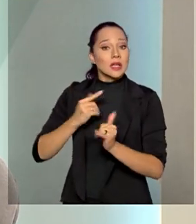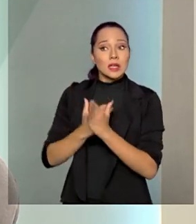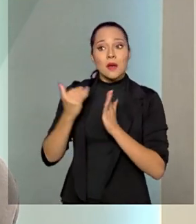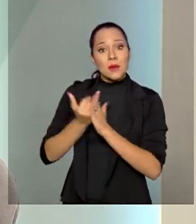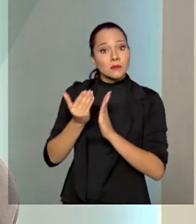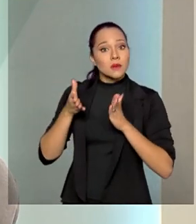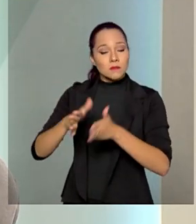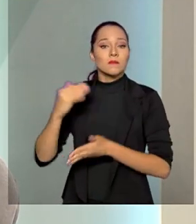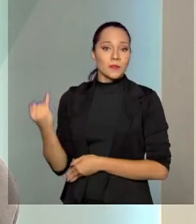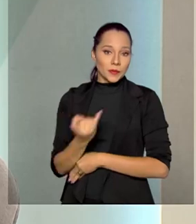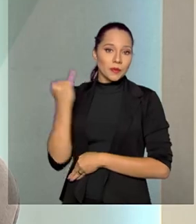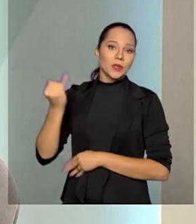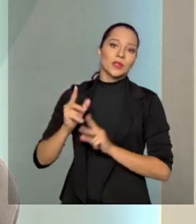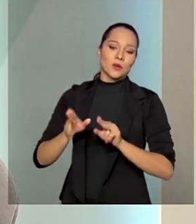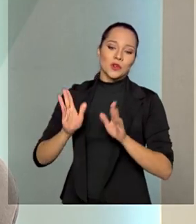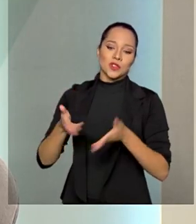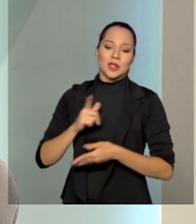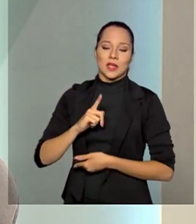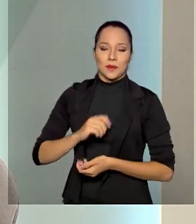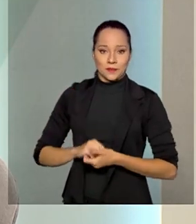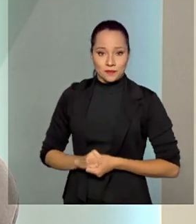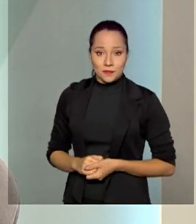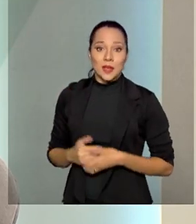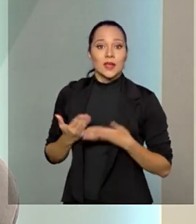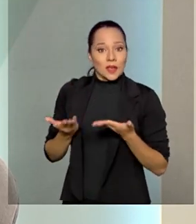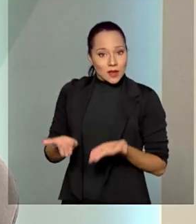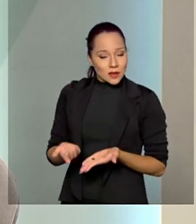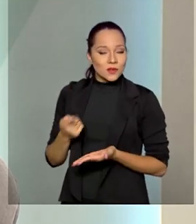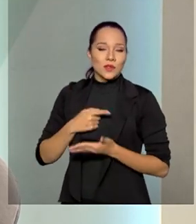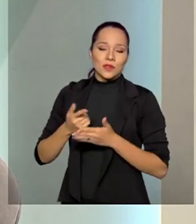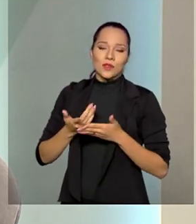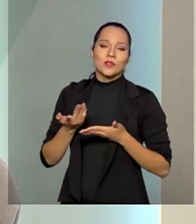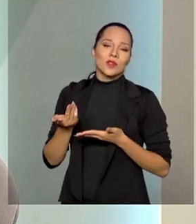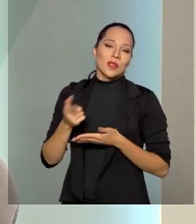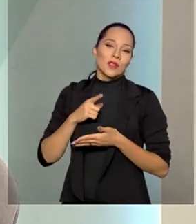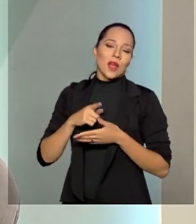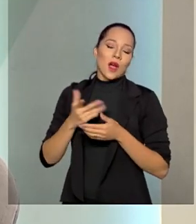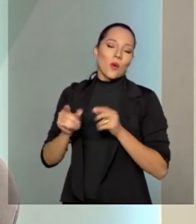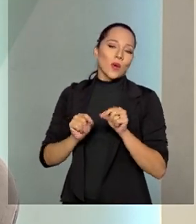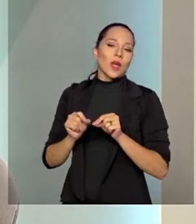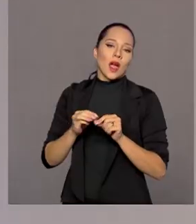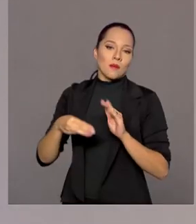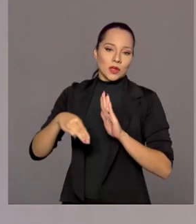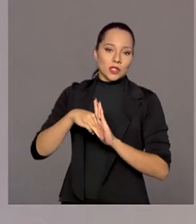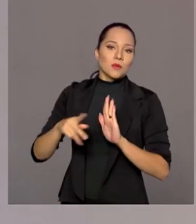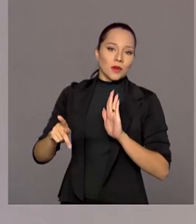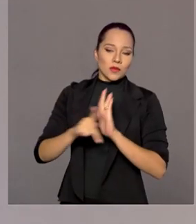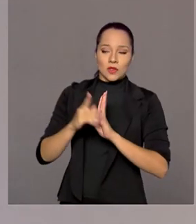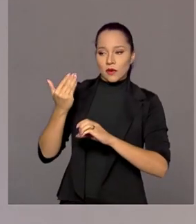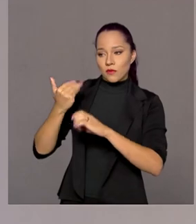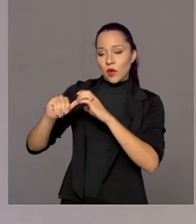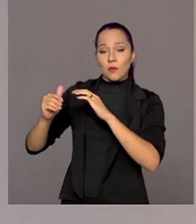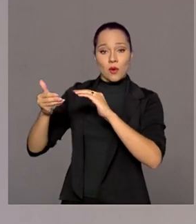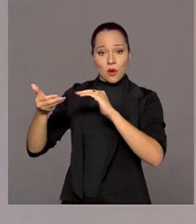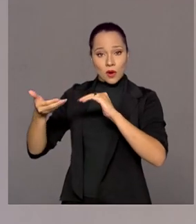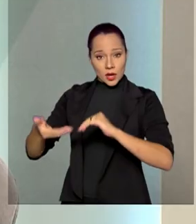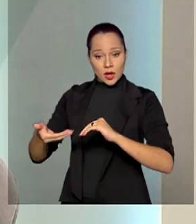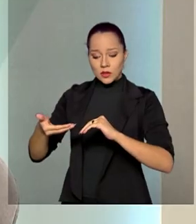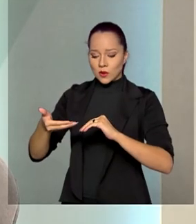importante, como já tem. E é nesse sentido que nós encaminhamos a medida provisória ao Congresso Nacional.